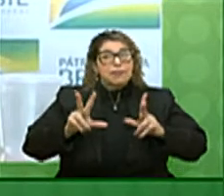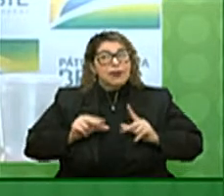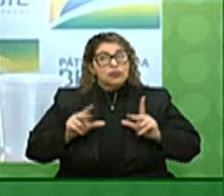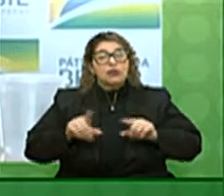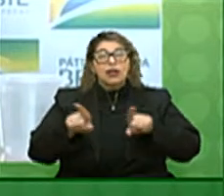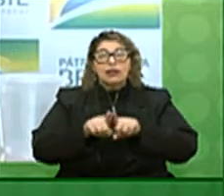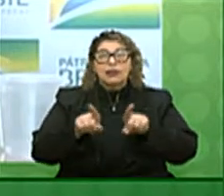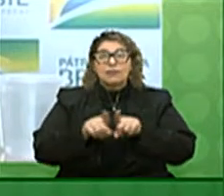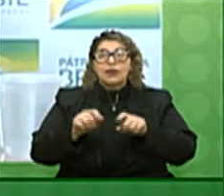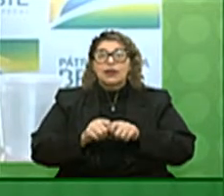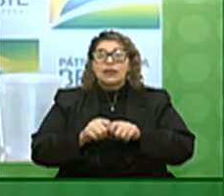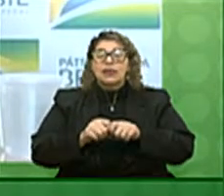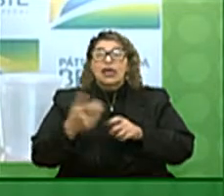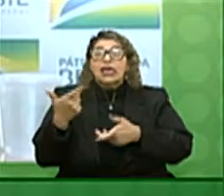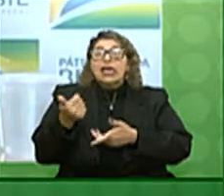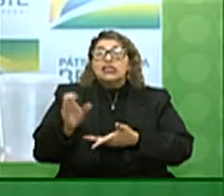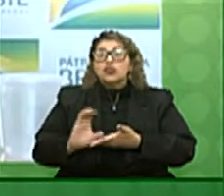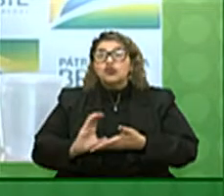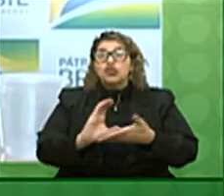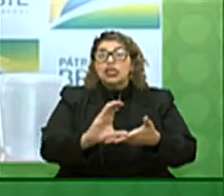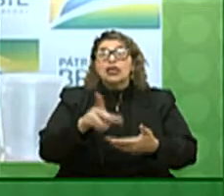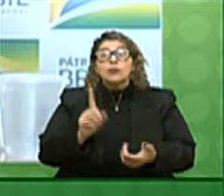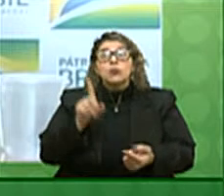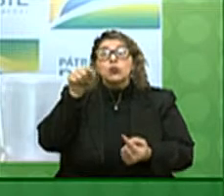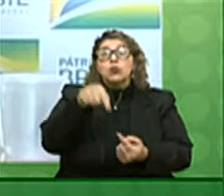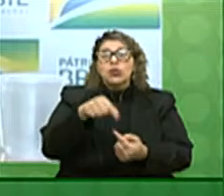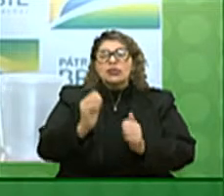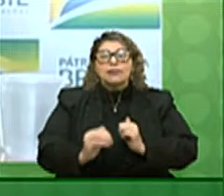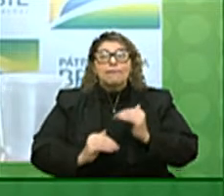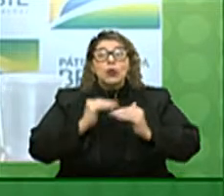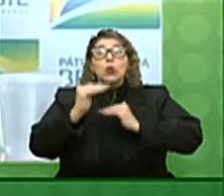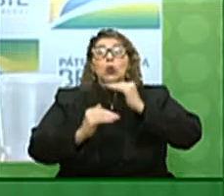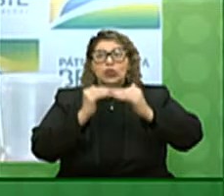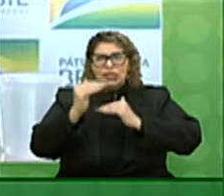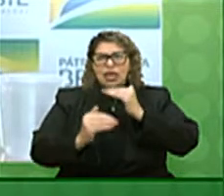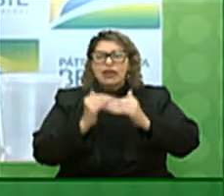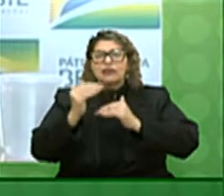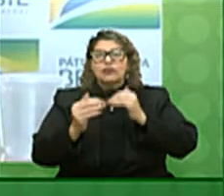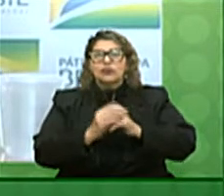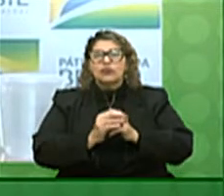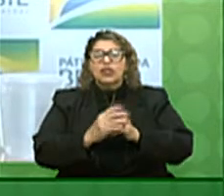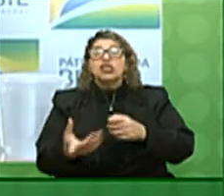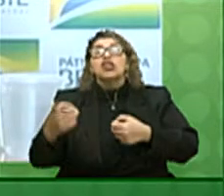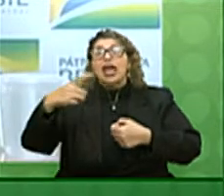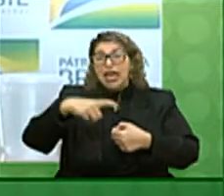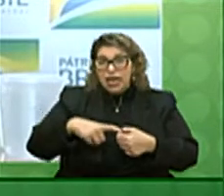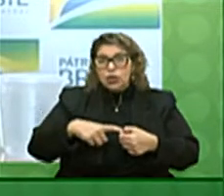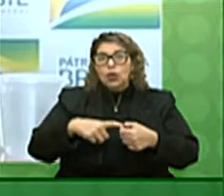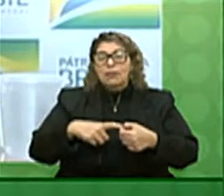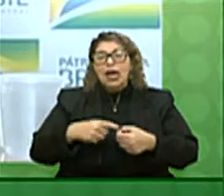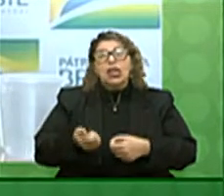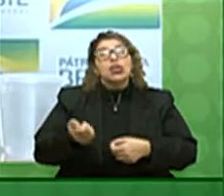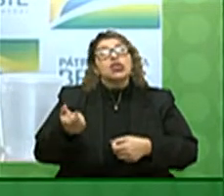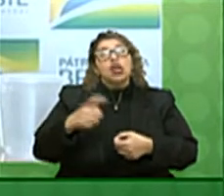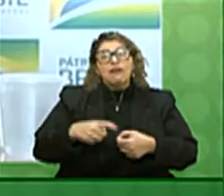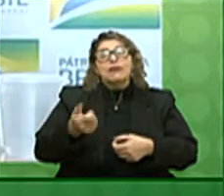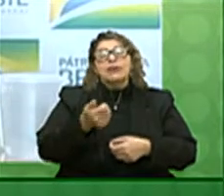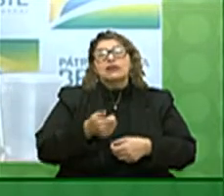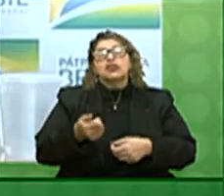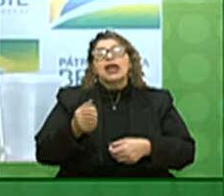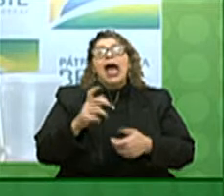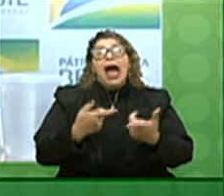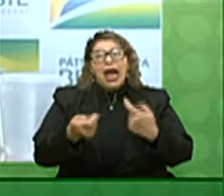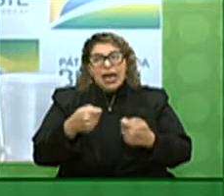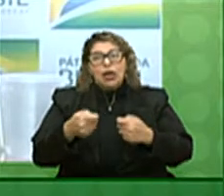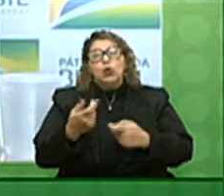coloque a maioria dos recursos nesse nosso processo de retomada da nossa economia. Mas fica